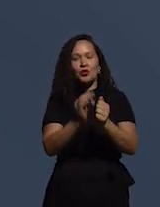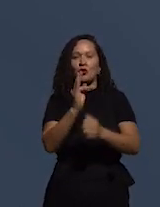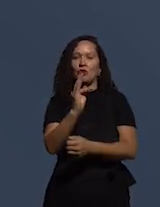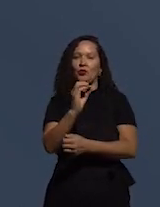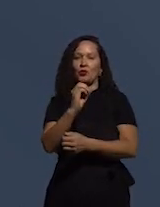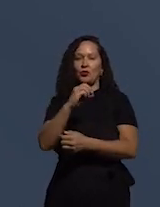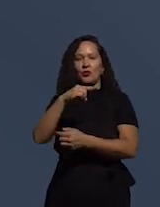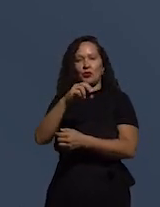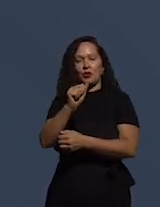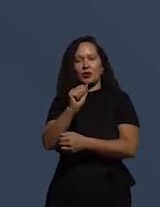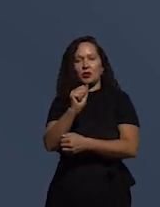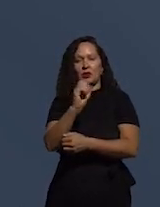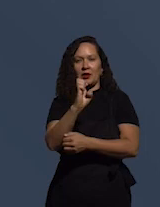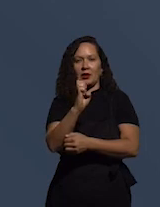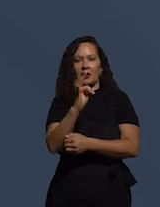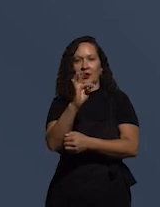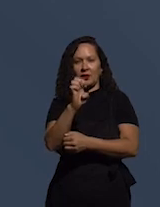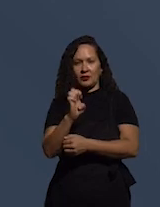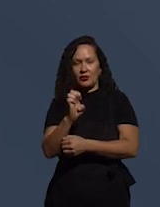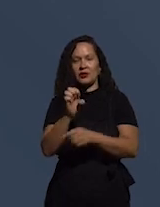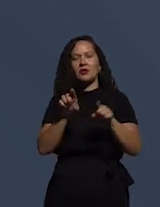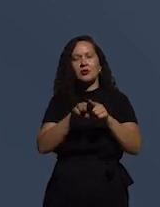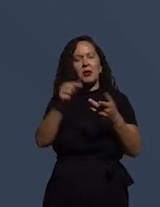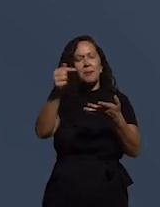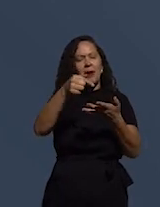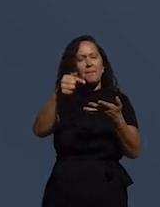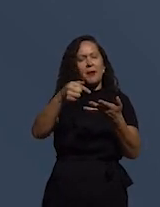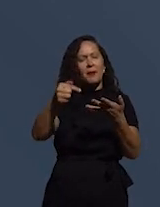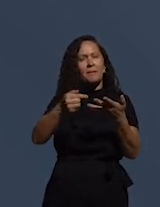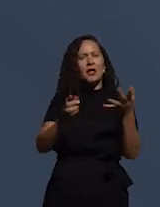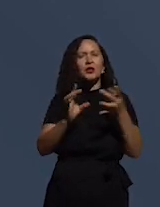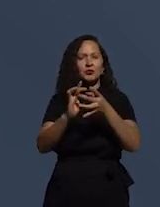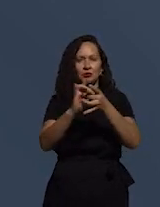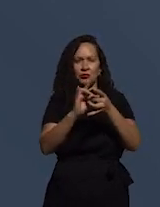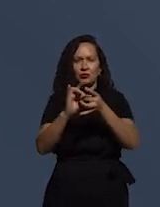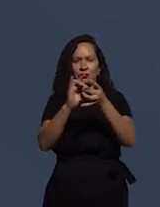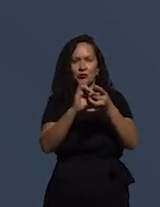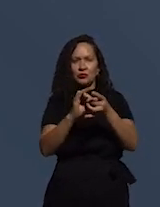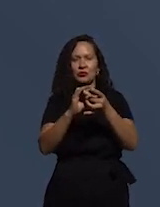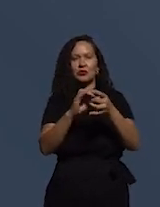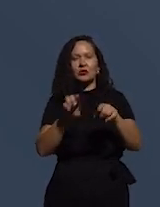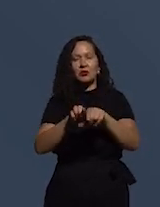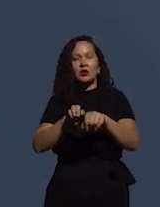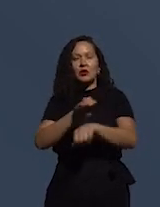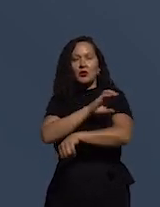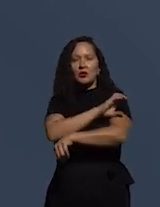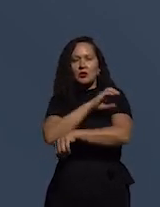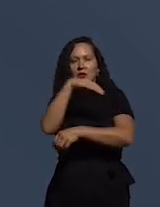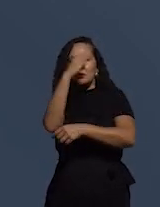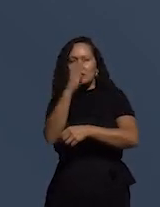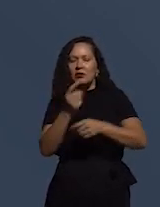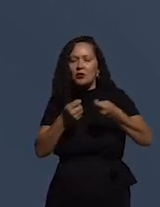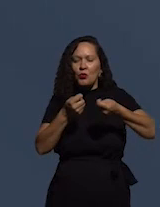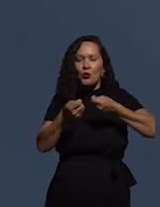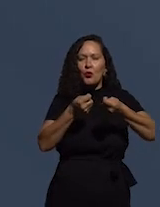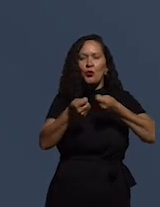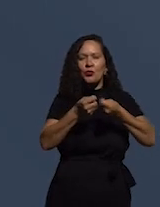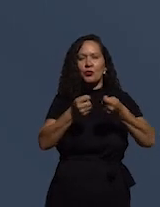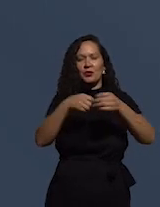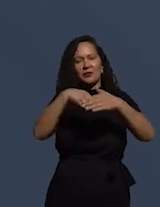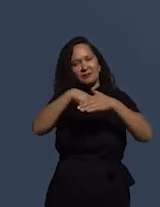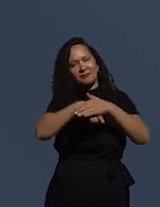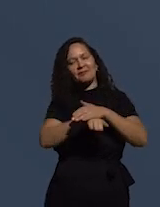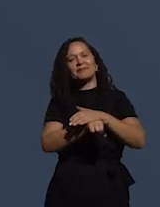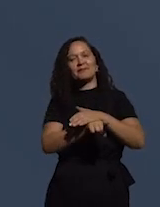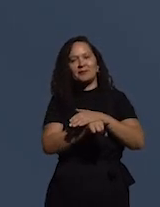do Fórum das Carreiras de Estado, do CONASSE, Conselho Nacional de Controle Interno, e